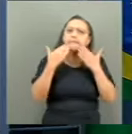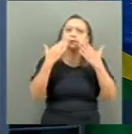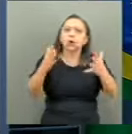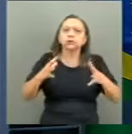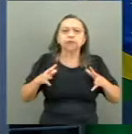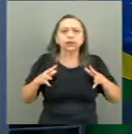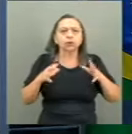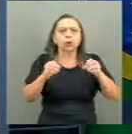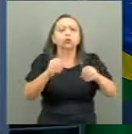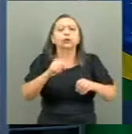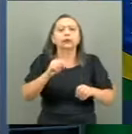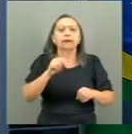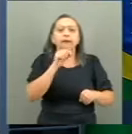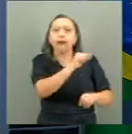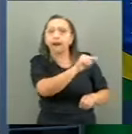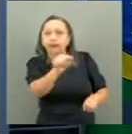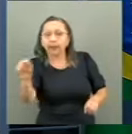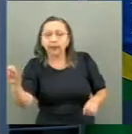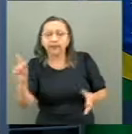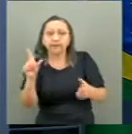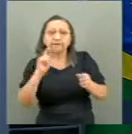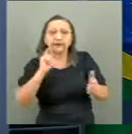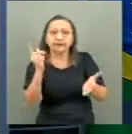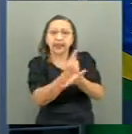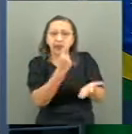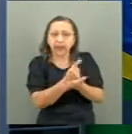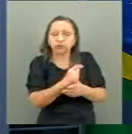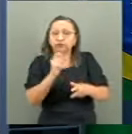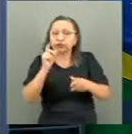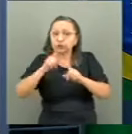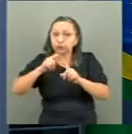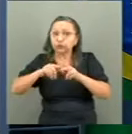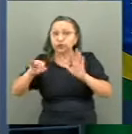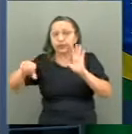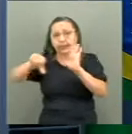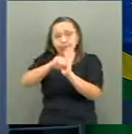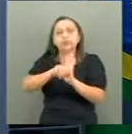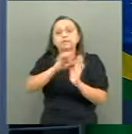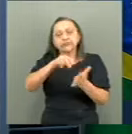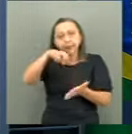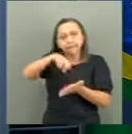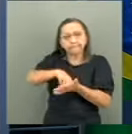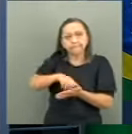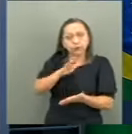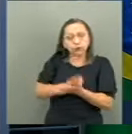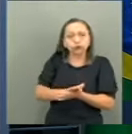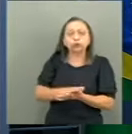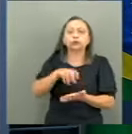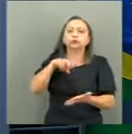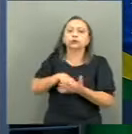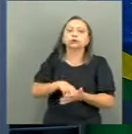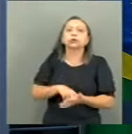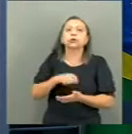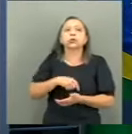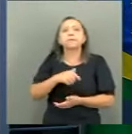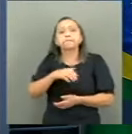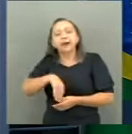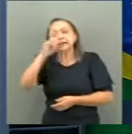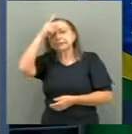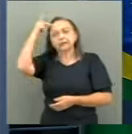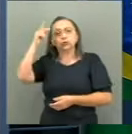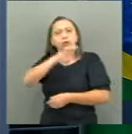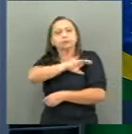que aqueles que cometem esse crime serão punidos. E que mais heróis, não heróis mortos, apareçam